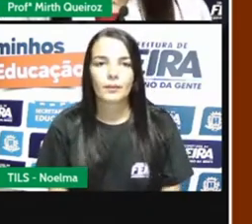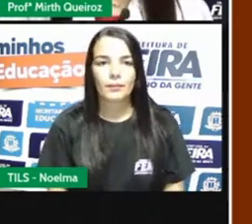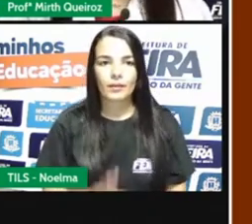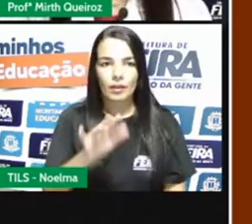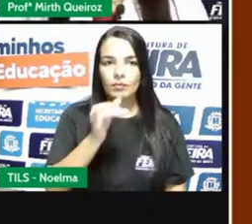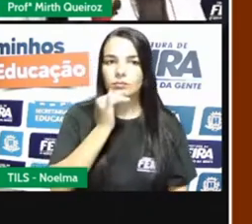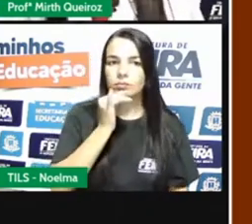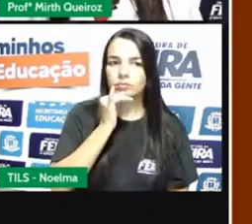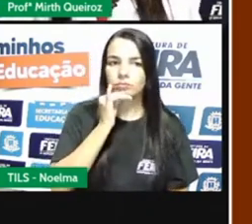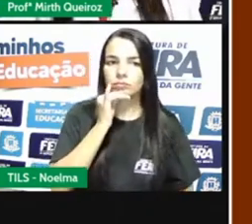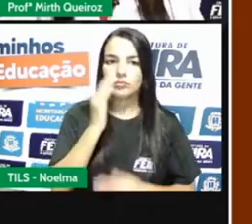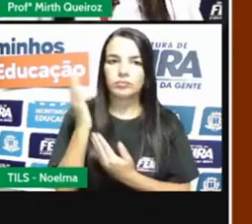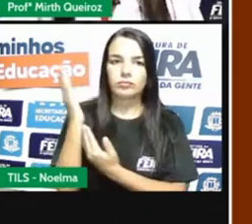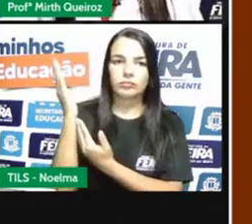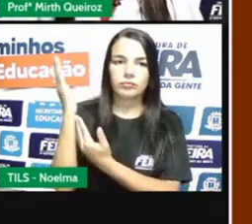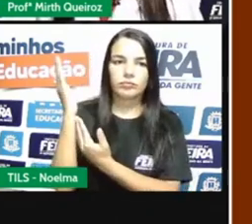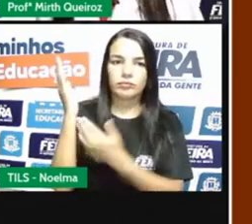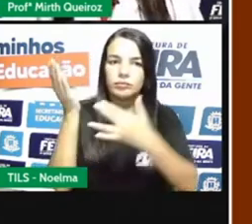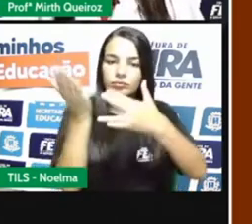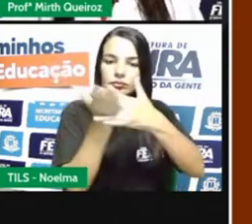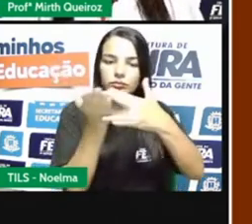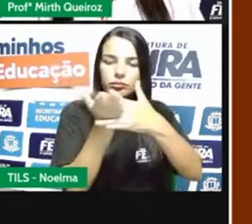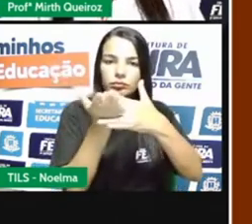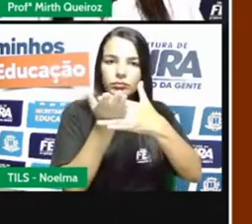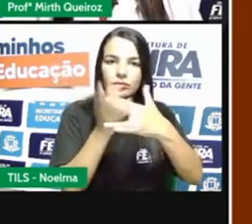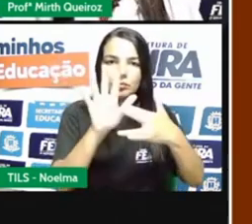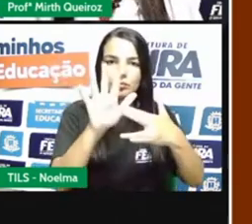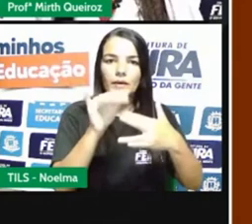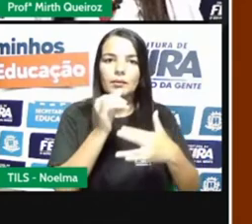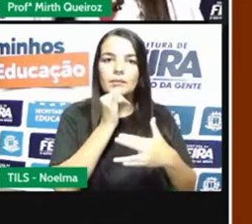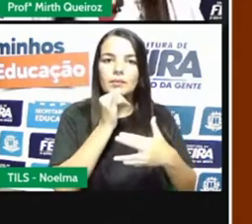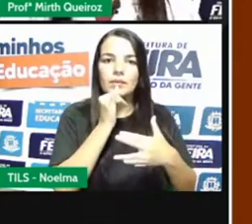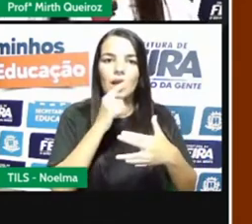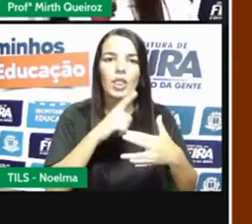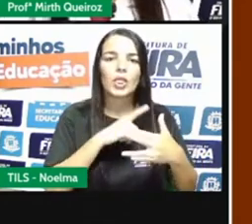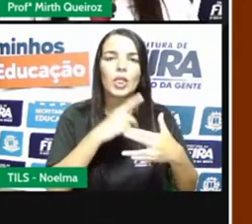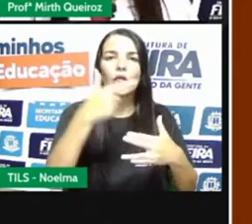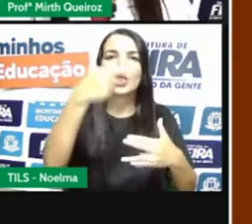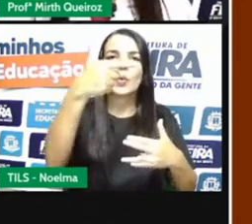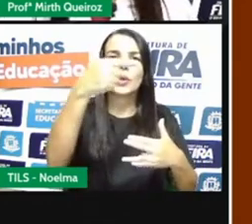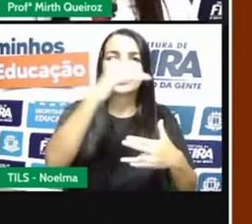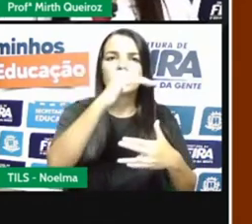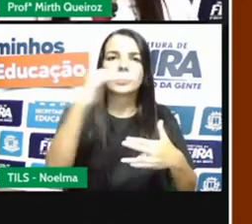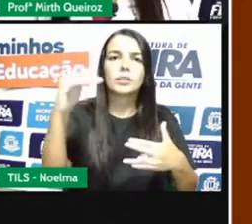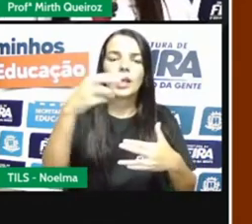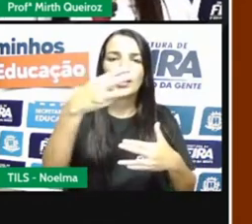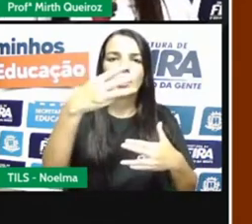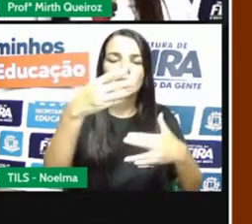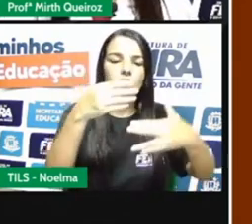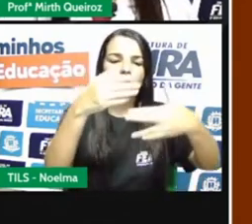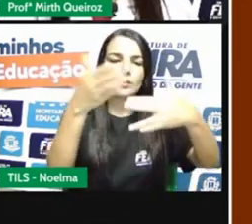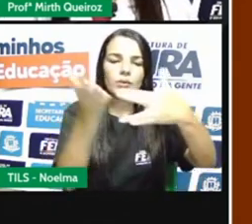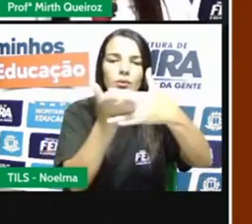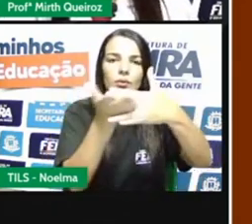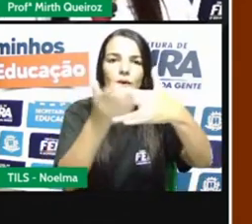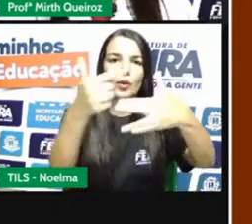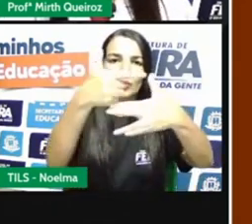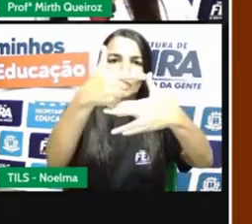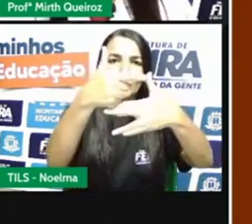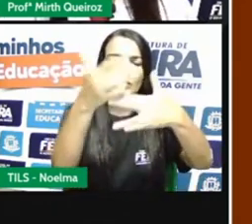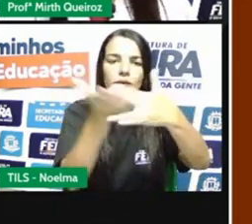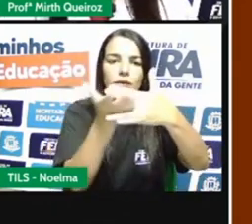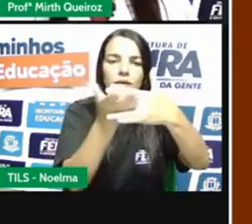temos um exemplo de uma fração, onde nós temos dois terços. O numeral dois aí que está em cima, ele é chamado de